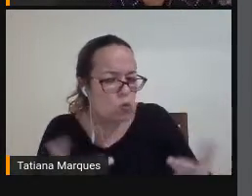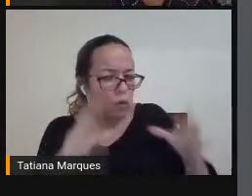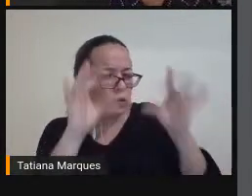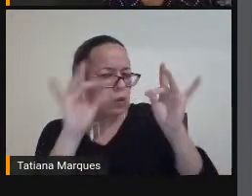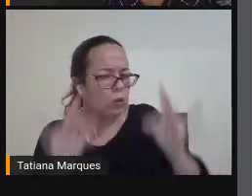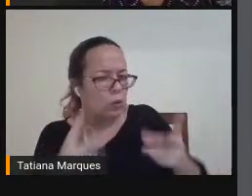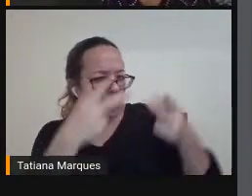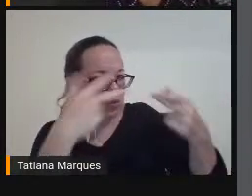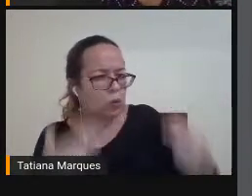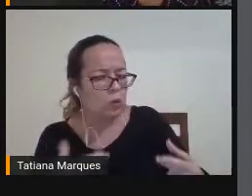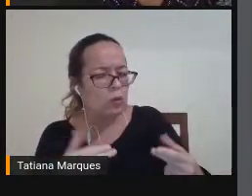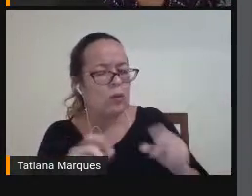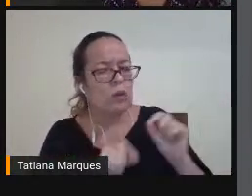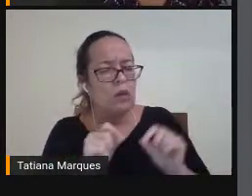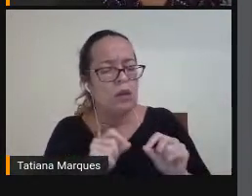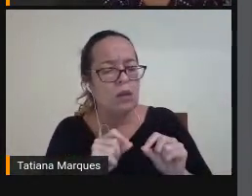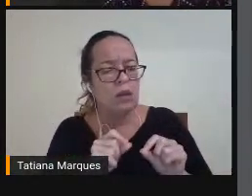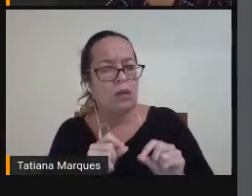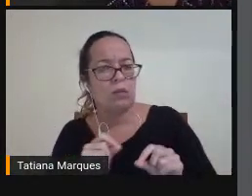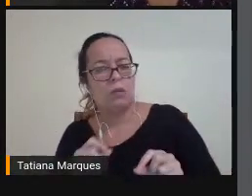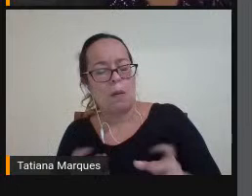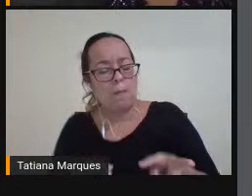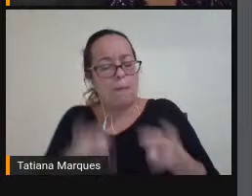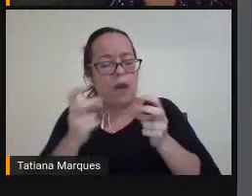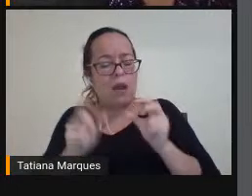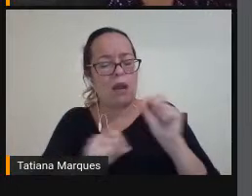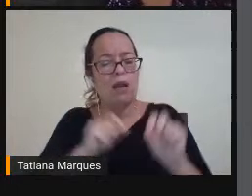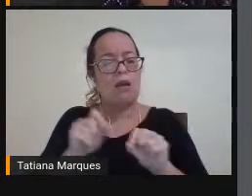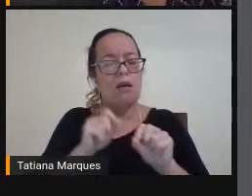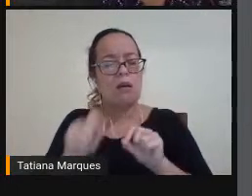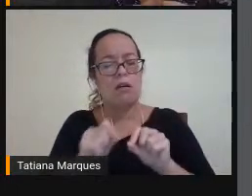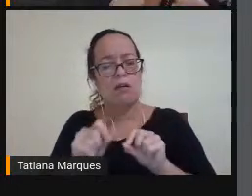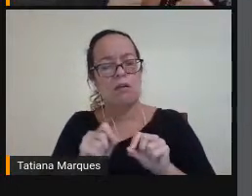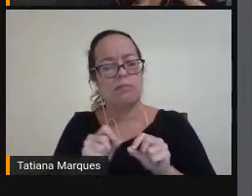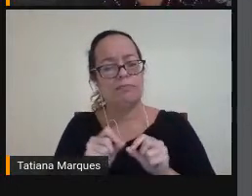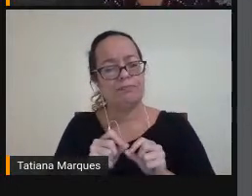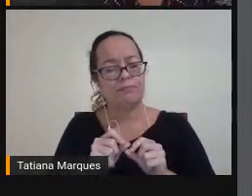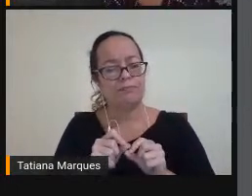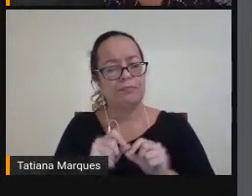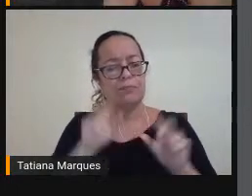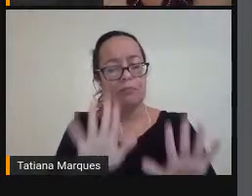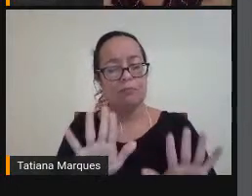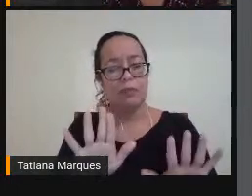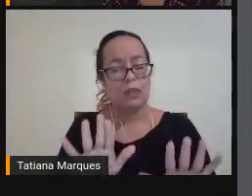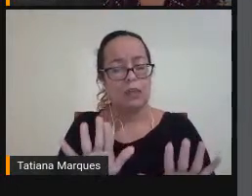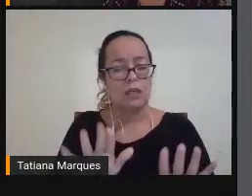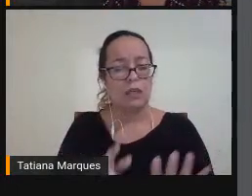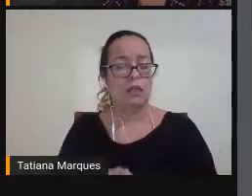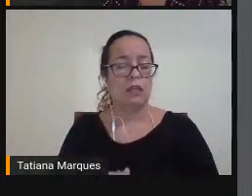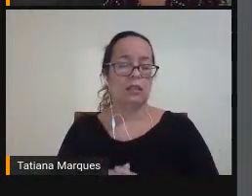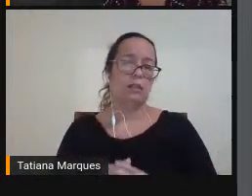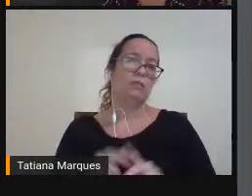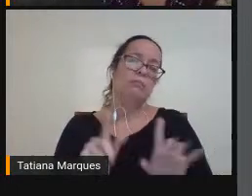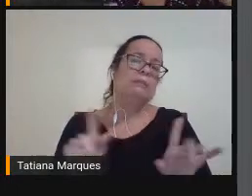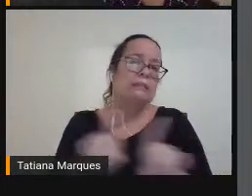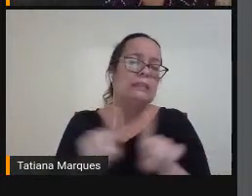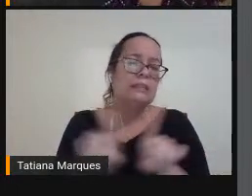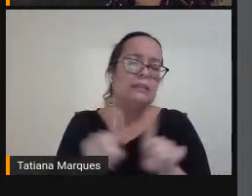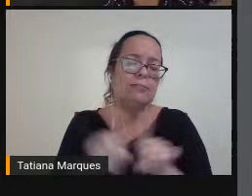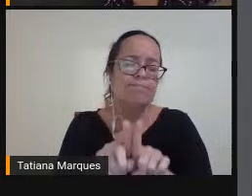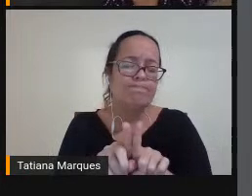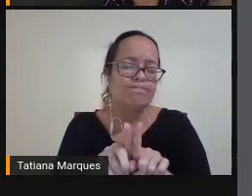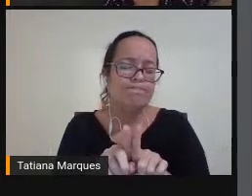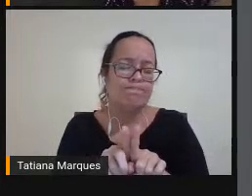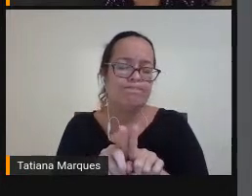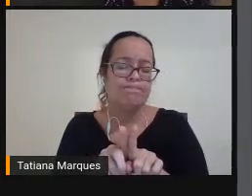É A gente vai Também Né Estar Diante De uma